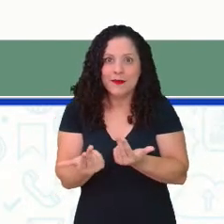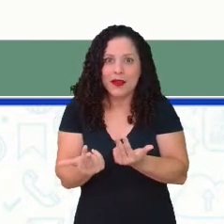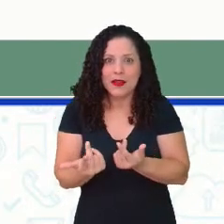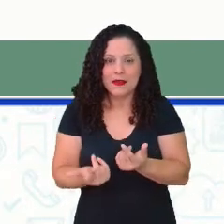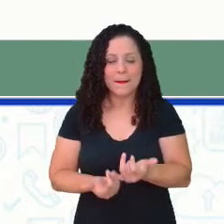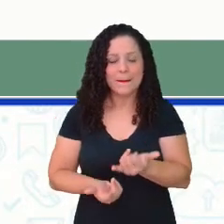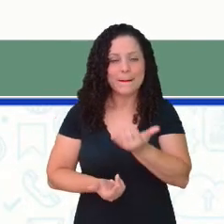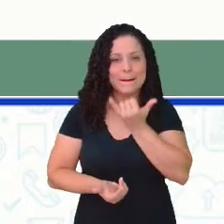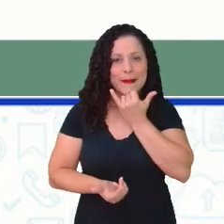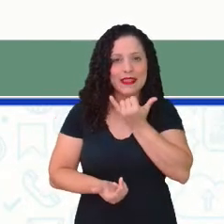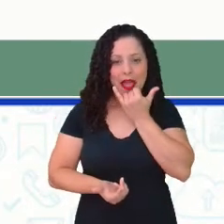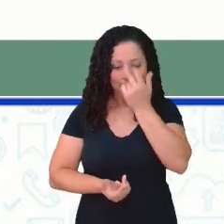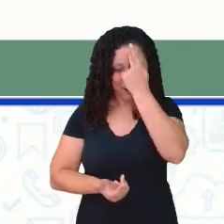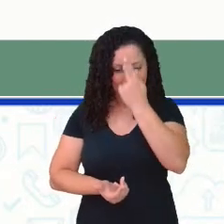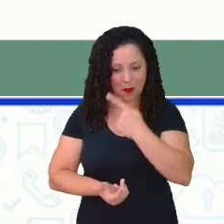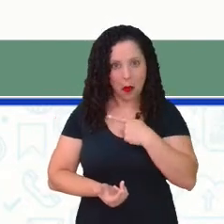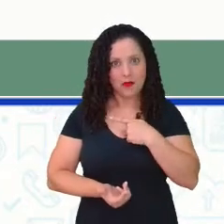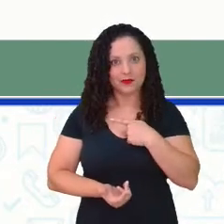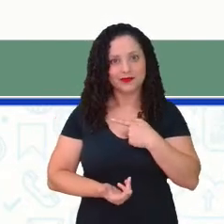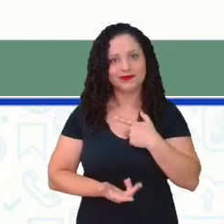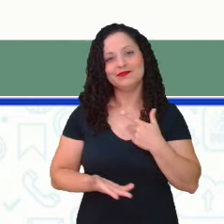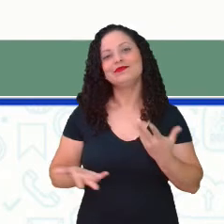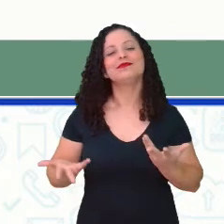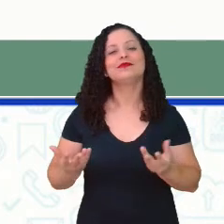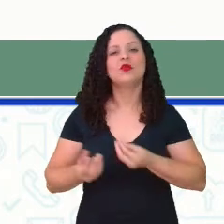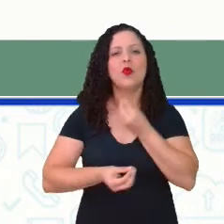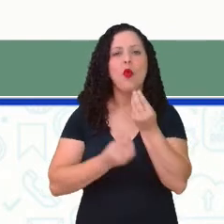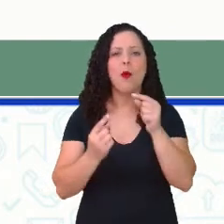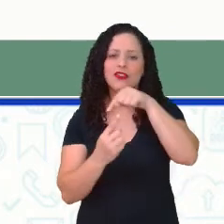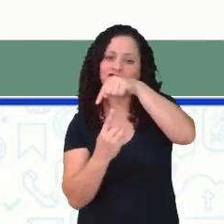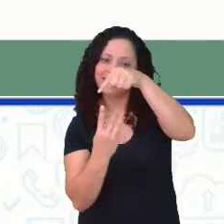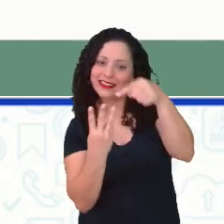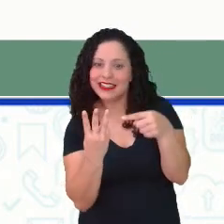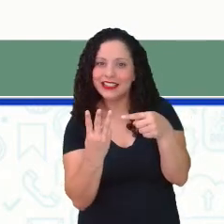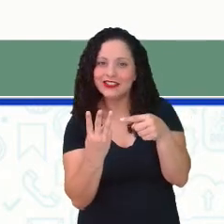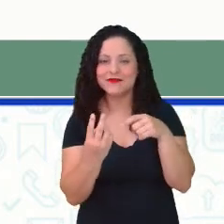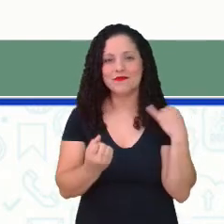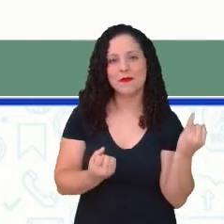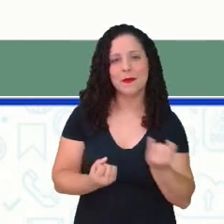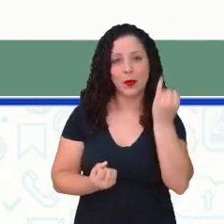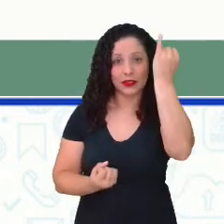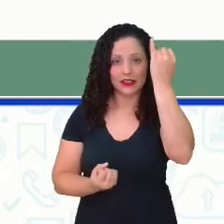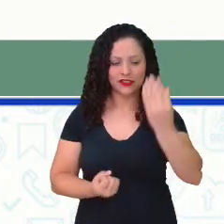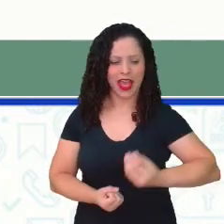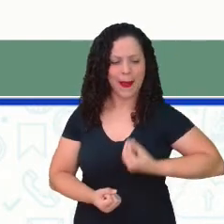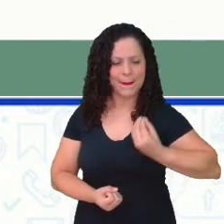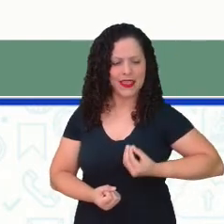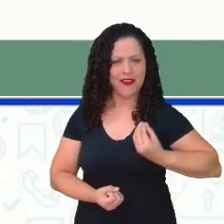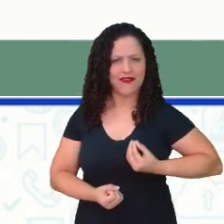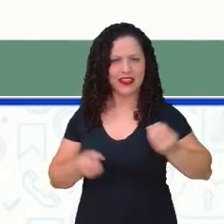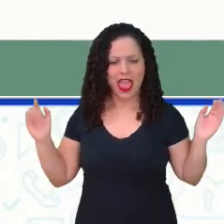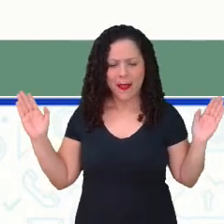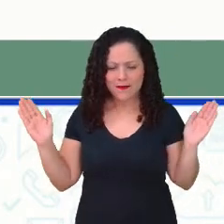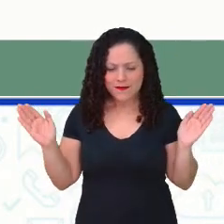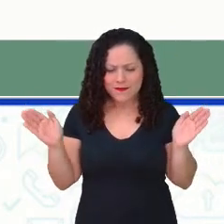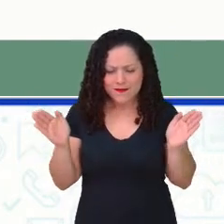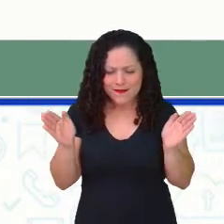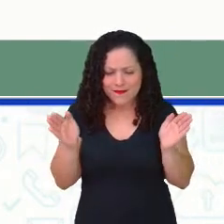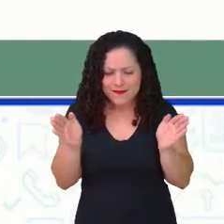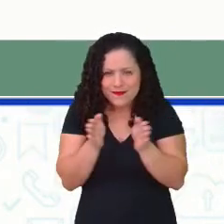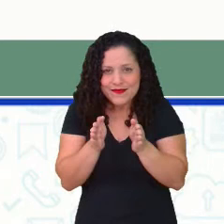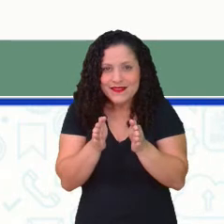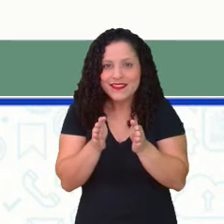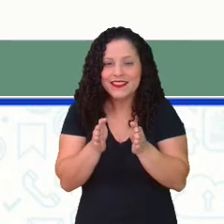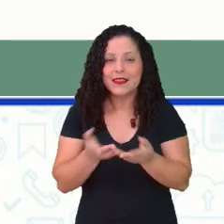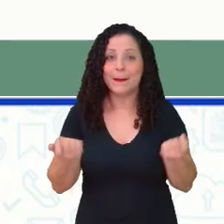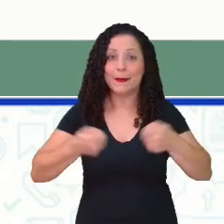Com o que sobra, as três coisas são tão importantes que minha vida é curta para tanto. Tenho